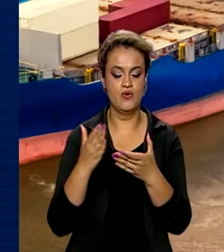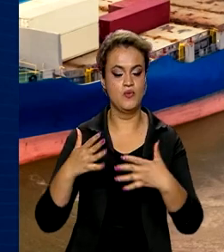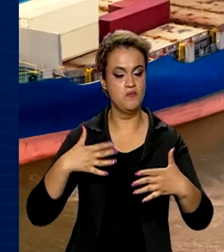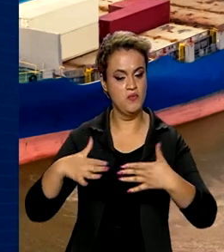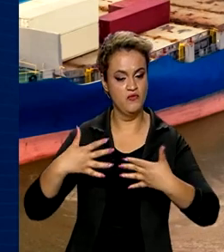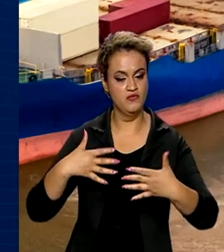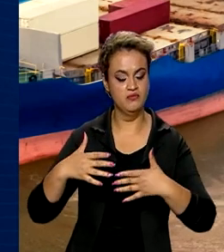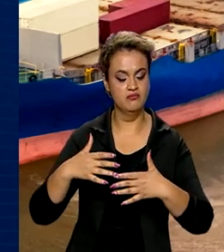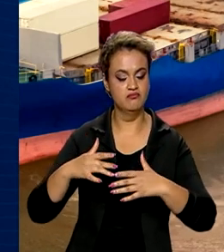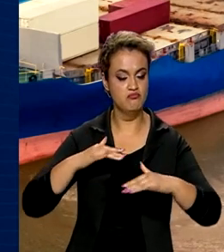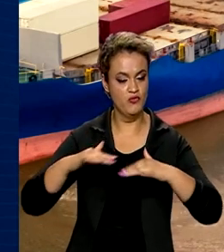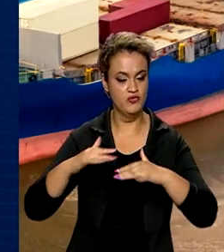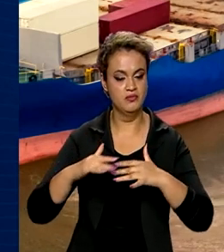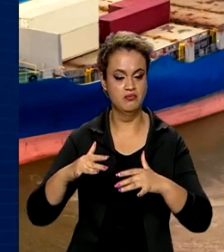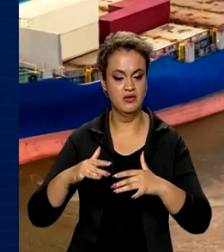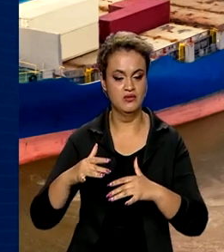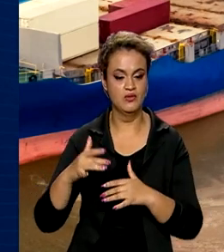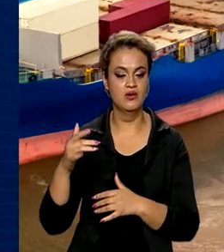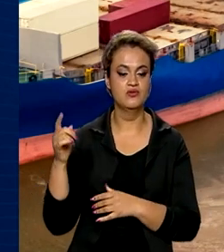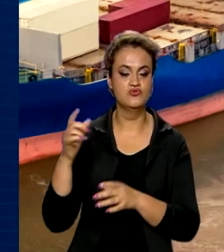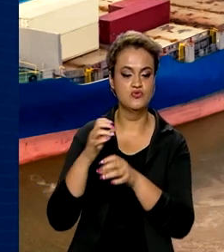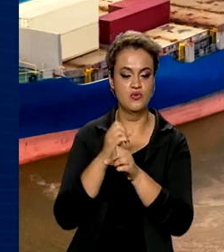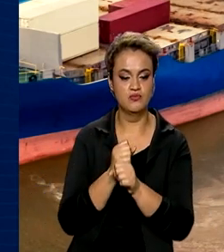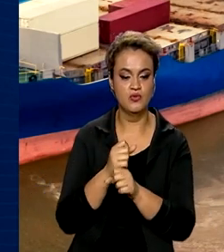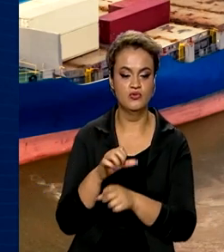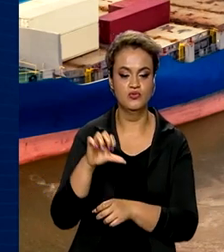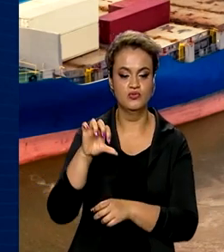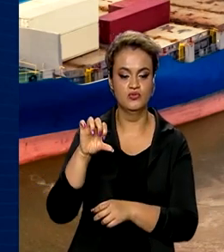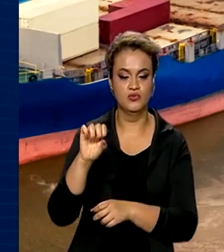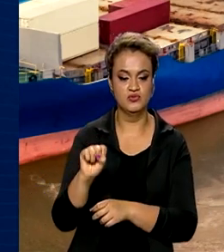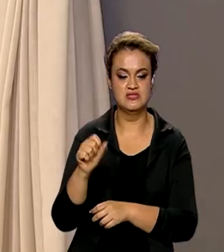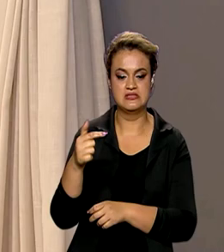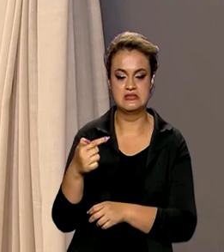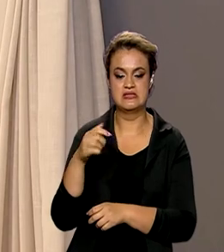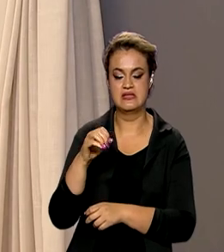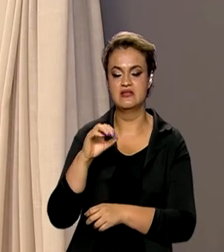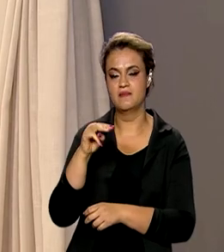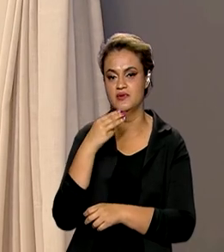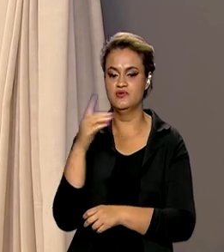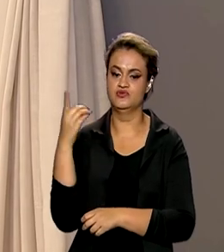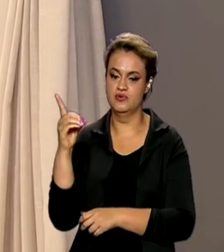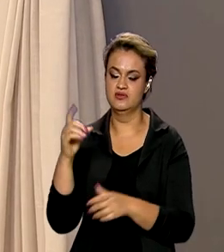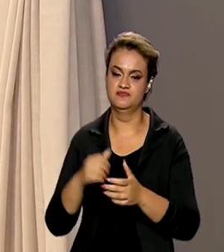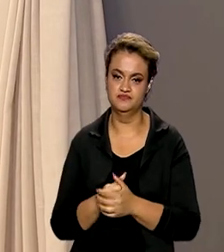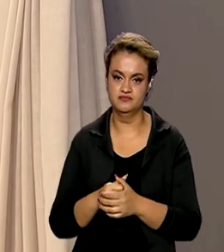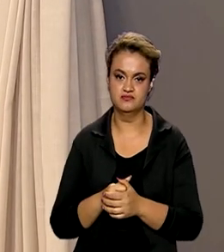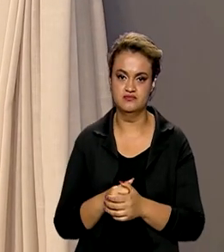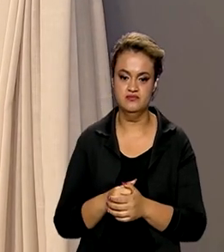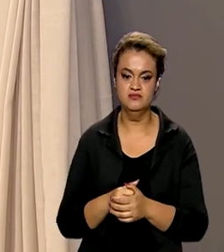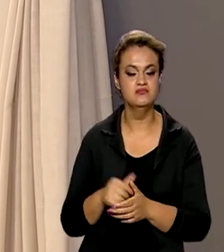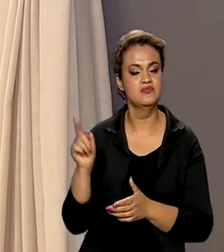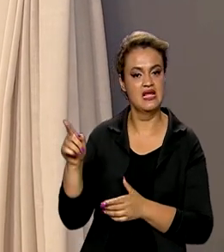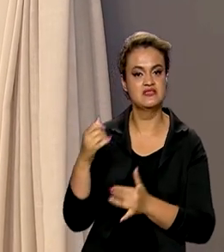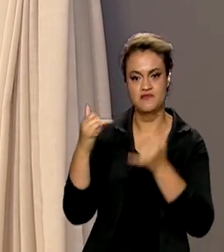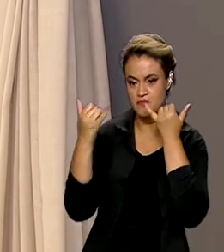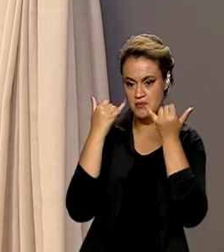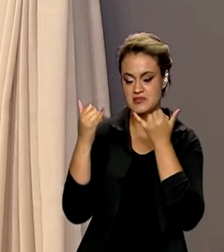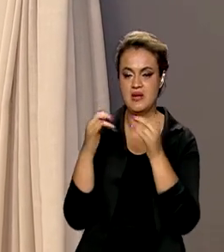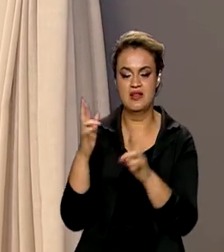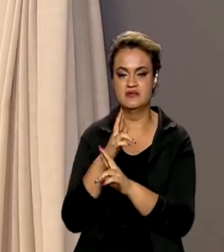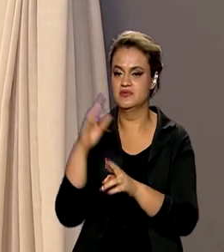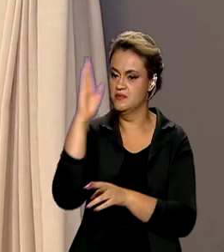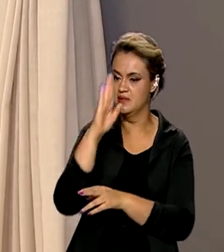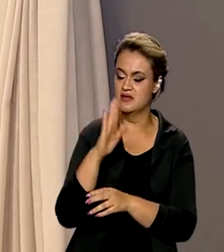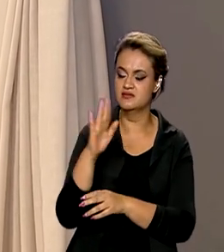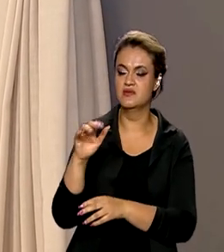870 milhões e 900 mil dólares. A cooperação técnica é destaque na relação entre Brasil